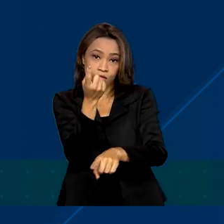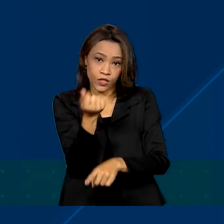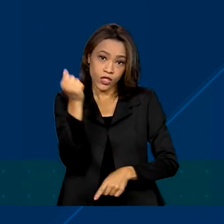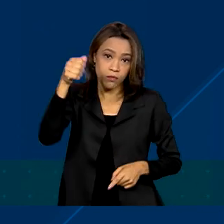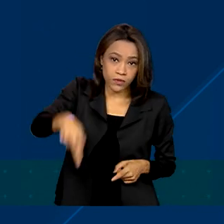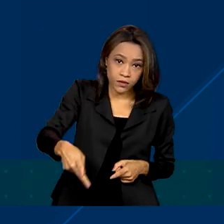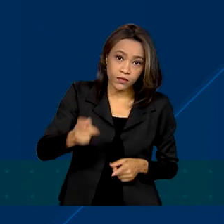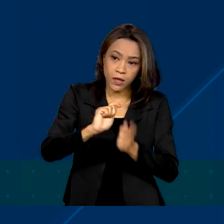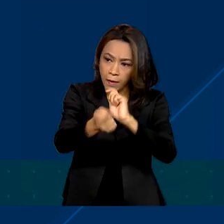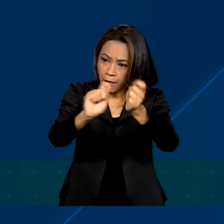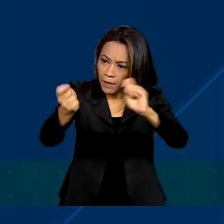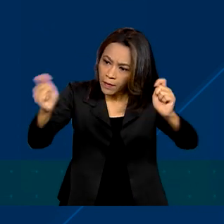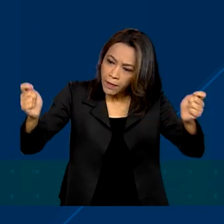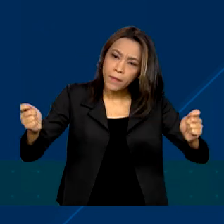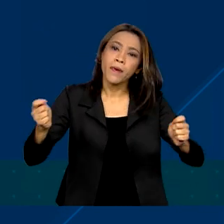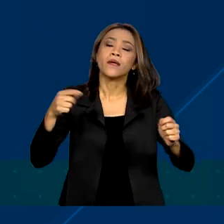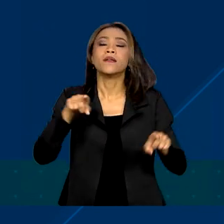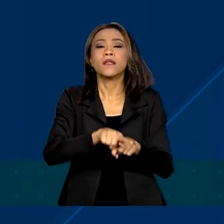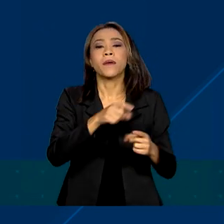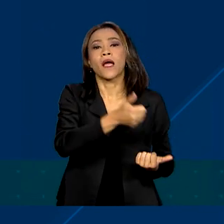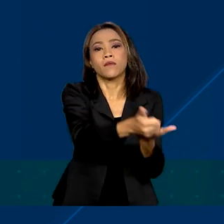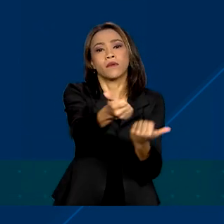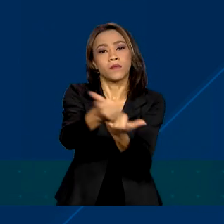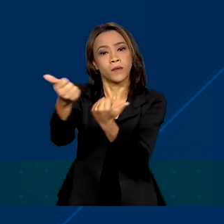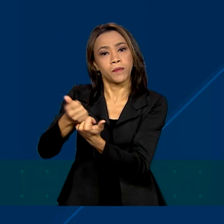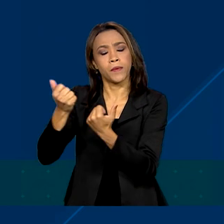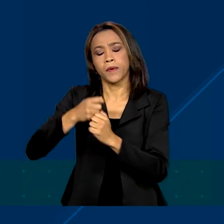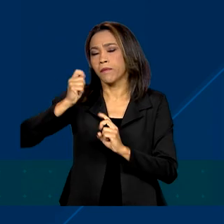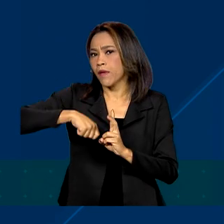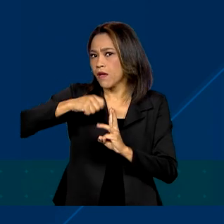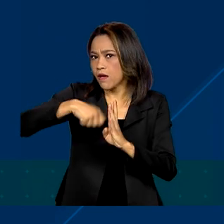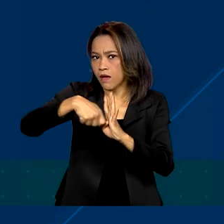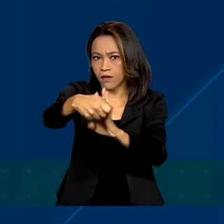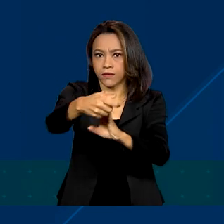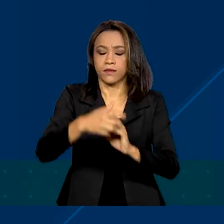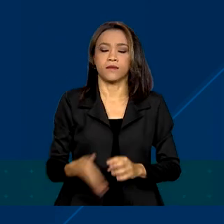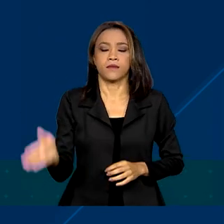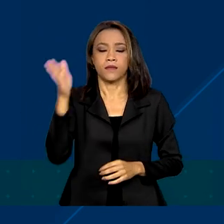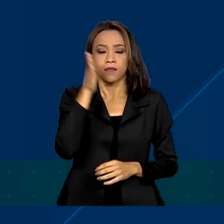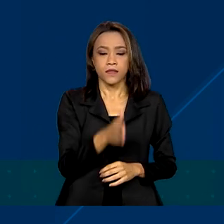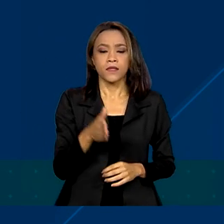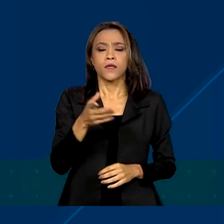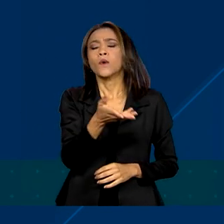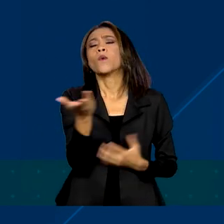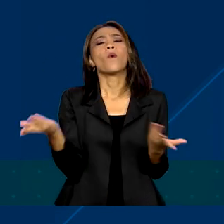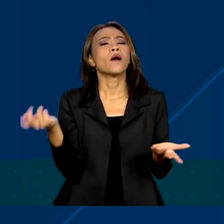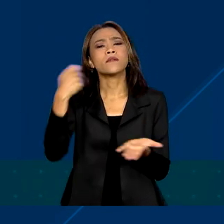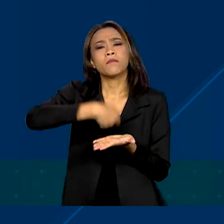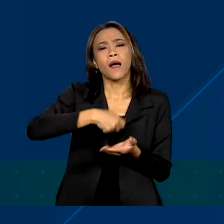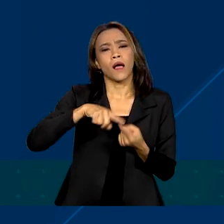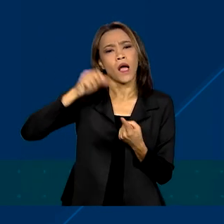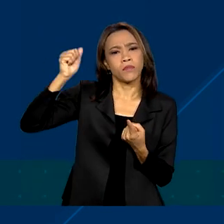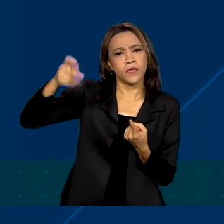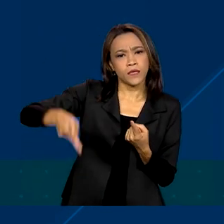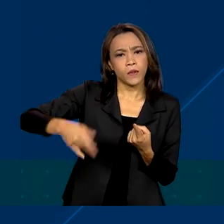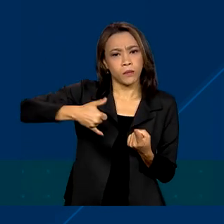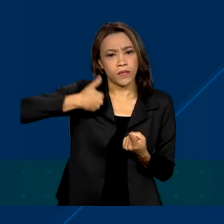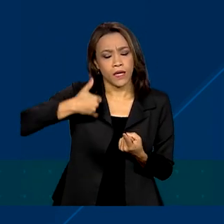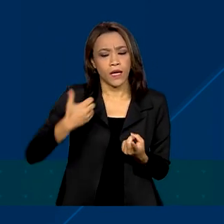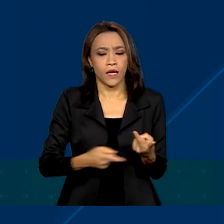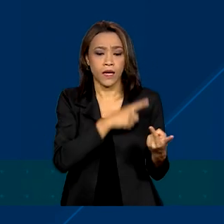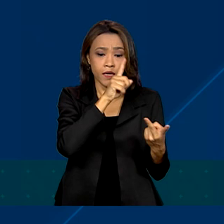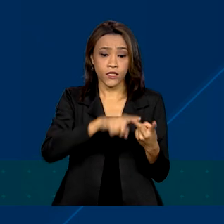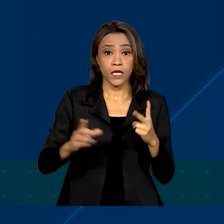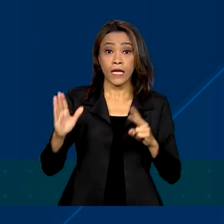previdenciários e assistenciais todos os meses. Entre os benefícios pagos estão a aposentadoria por idade,